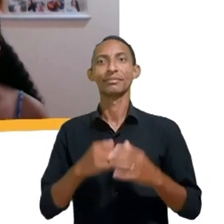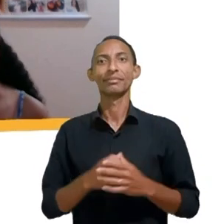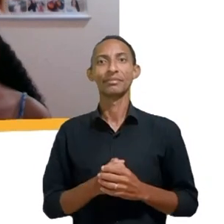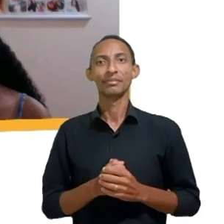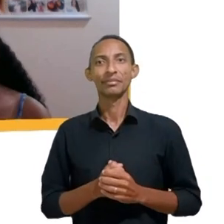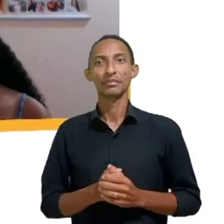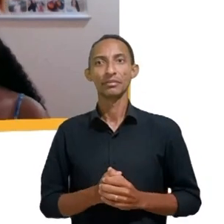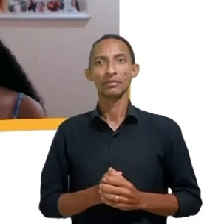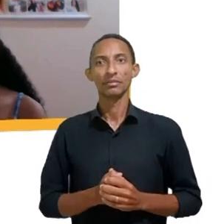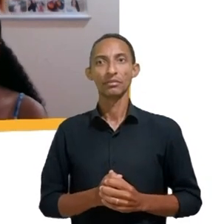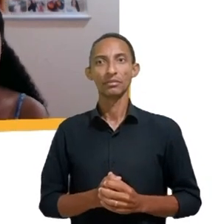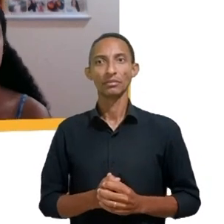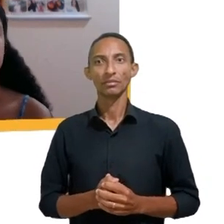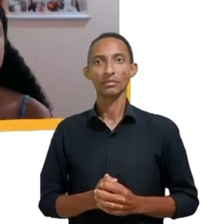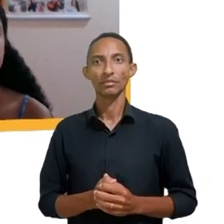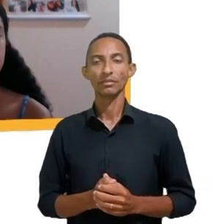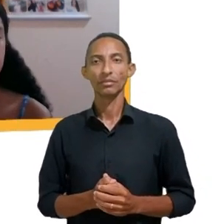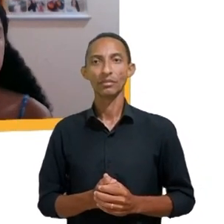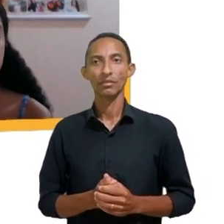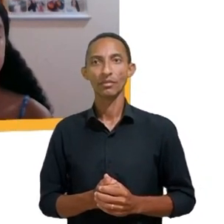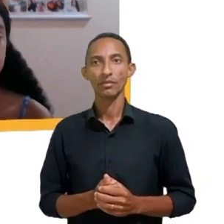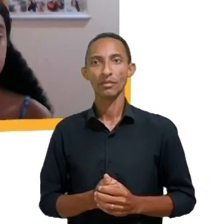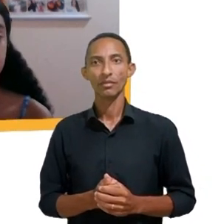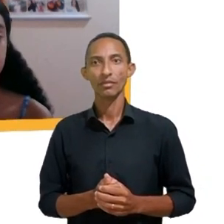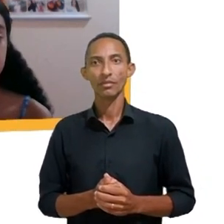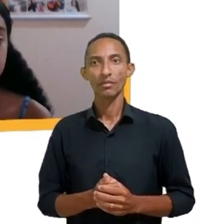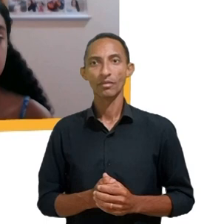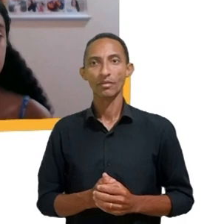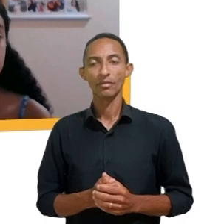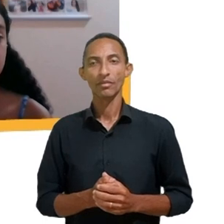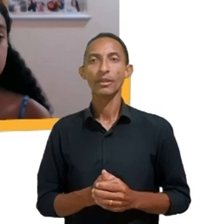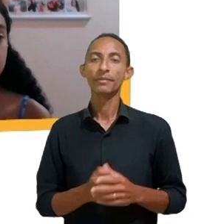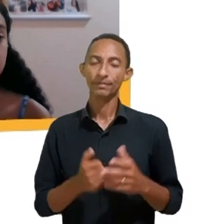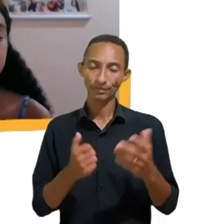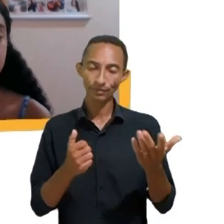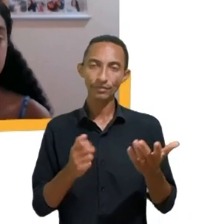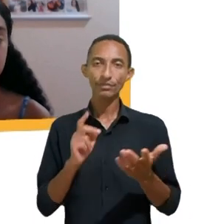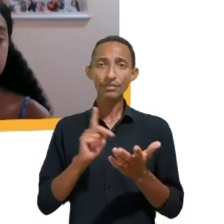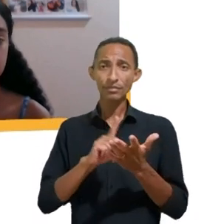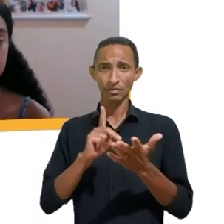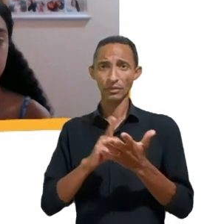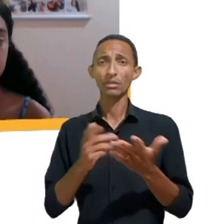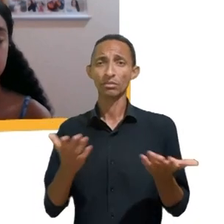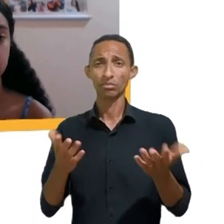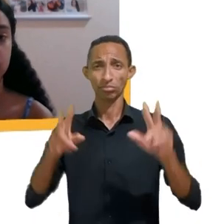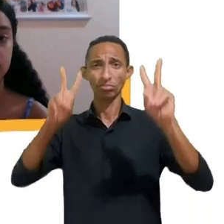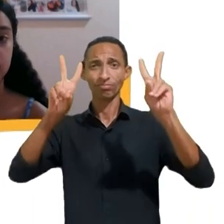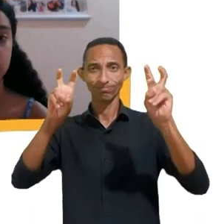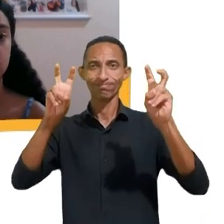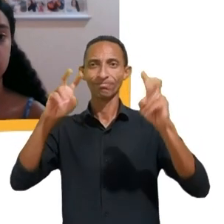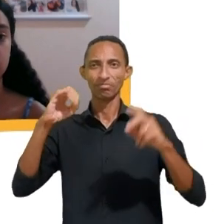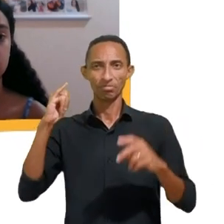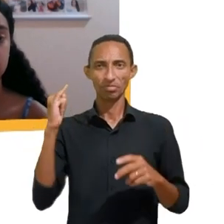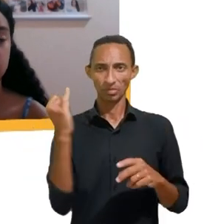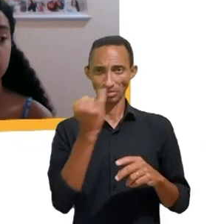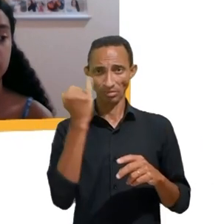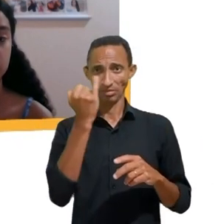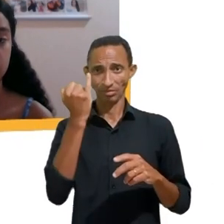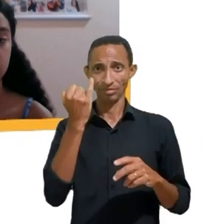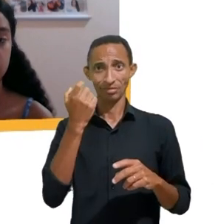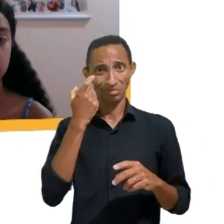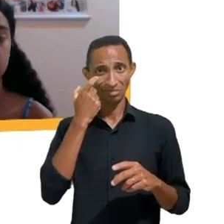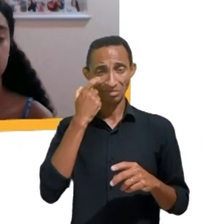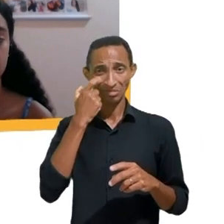E, Renata, acho que você trouxe um tema super importante que vai linkar com a última pergunta que eu quero fazer para o Rafael, que é a gente triangular um pouco as suas